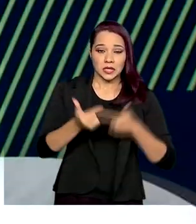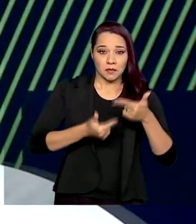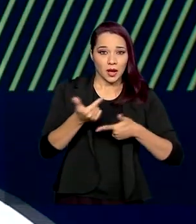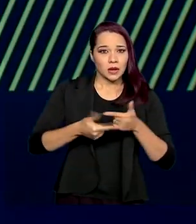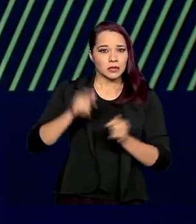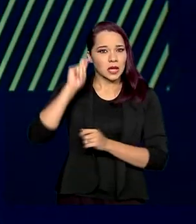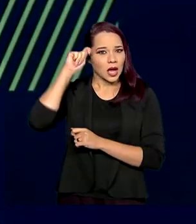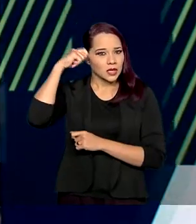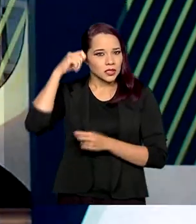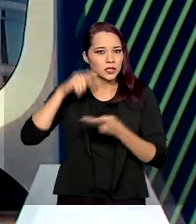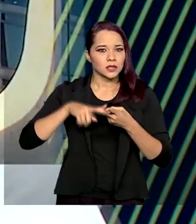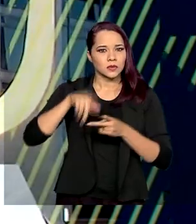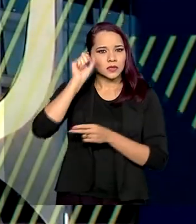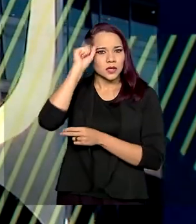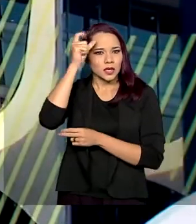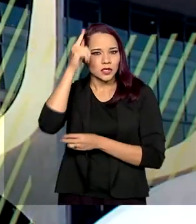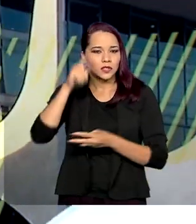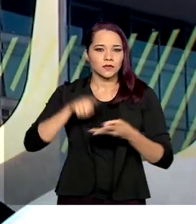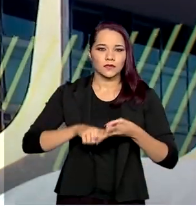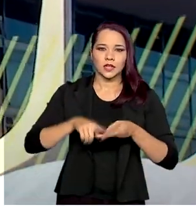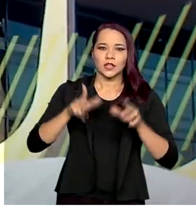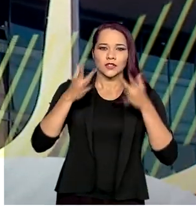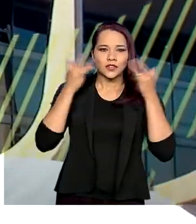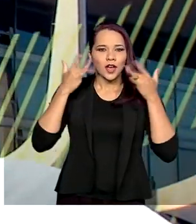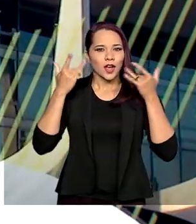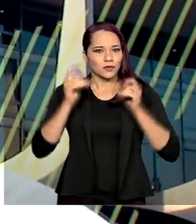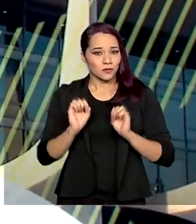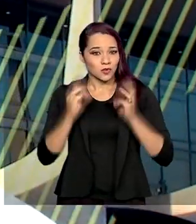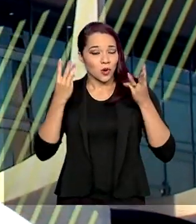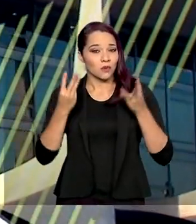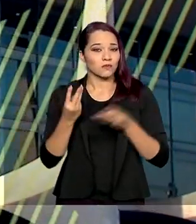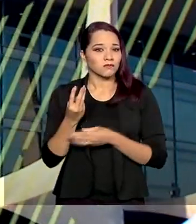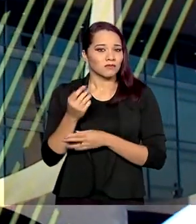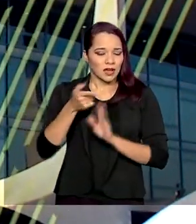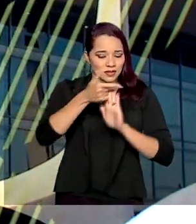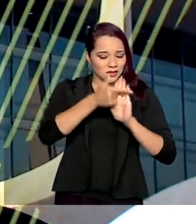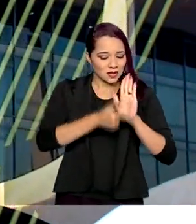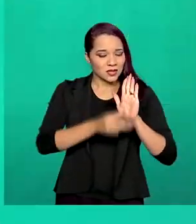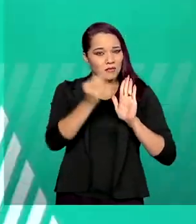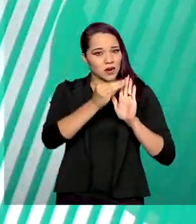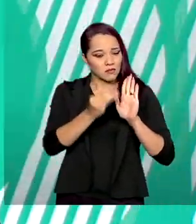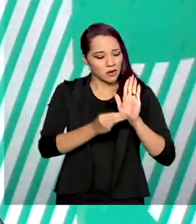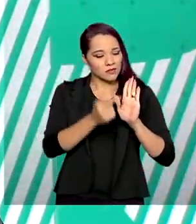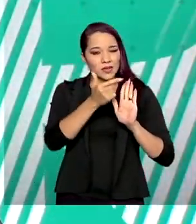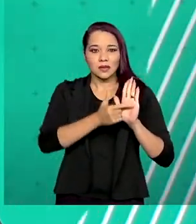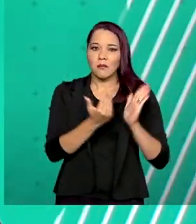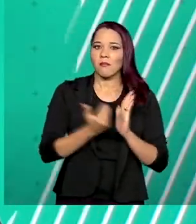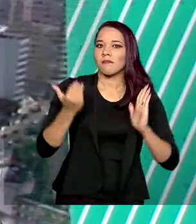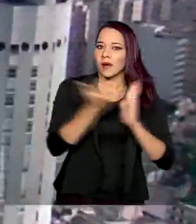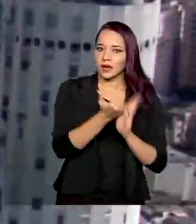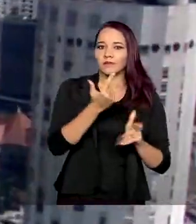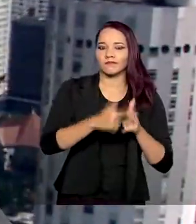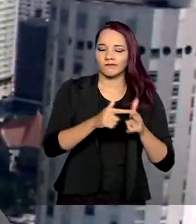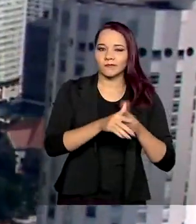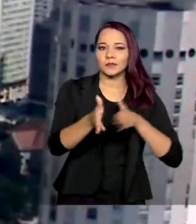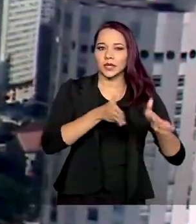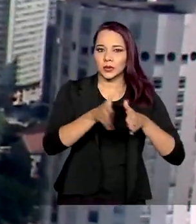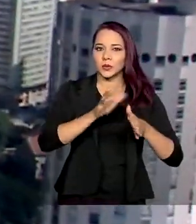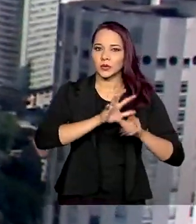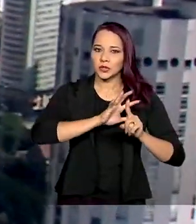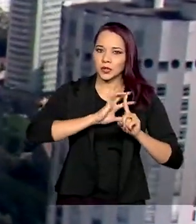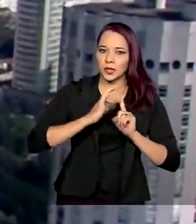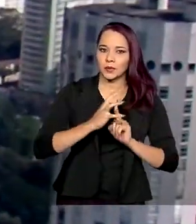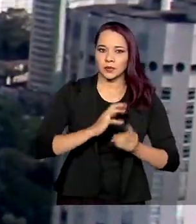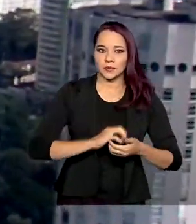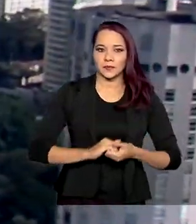artísticas, criativas e de espetáculos foram, segundo essa lista, o setor mais afetado nesse período de isolamento